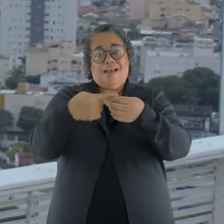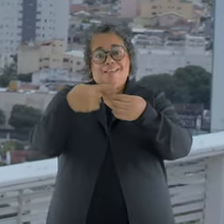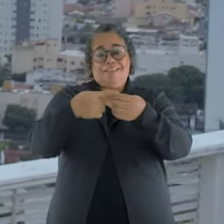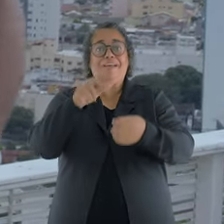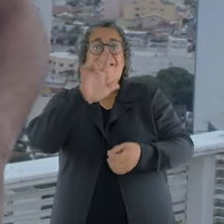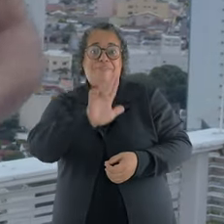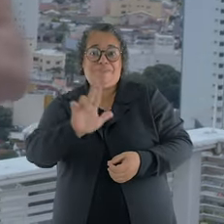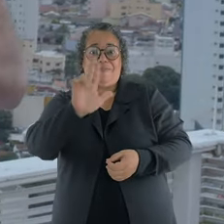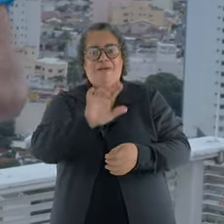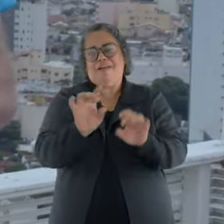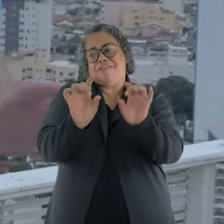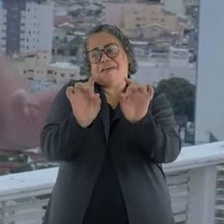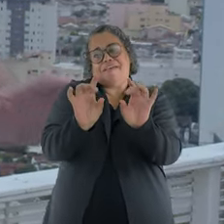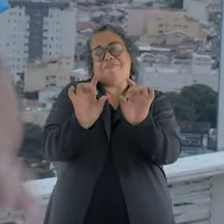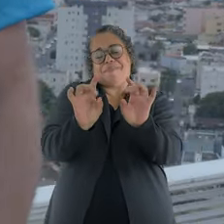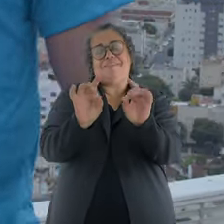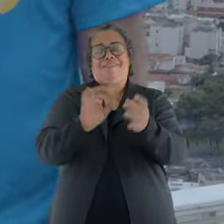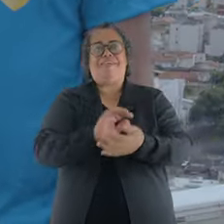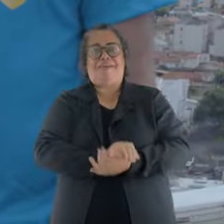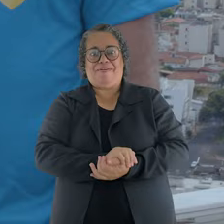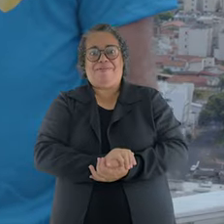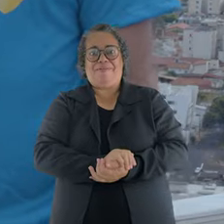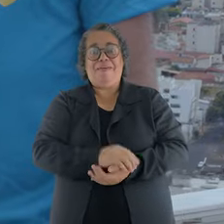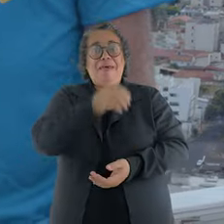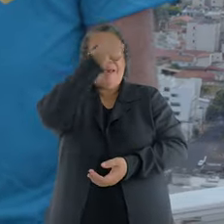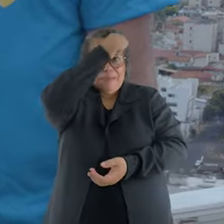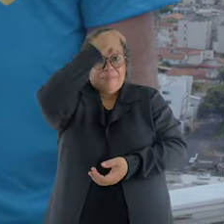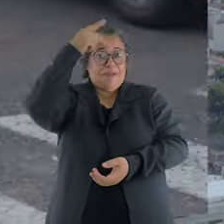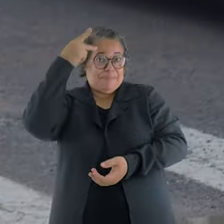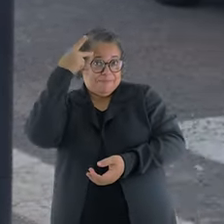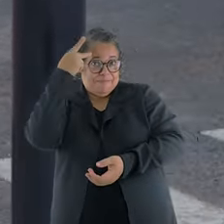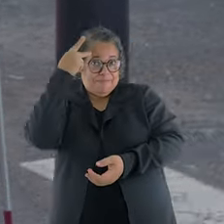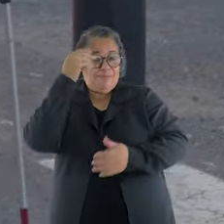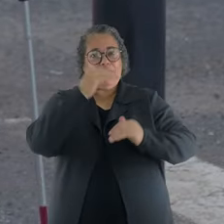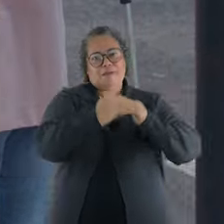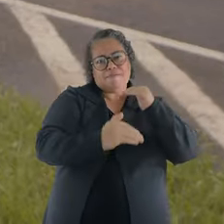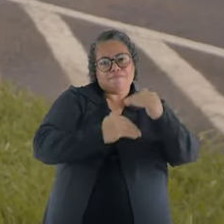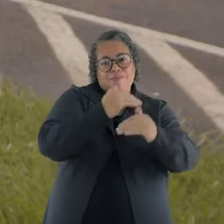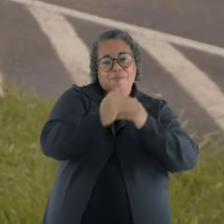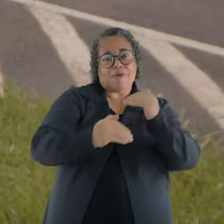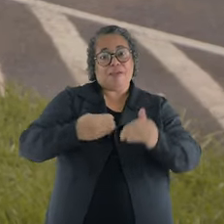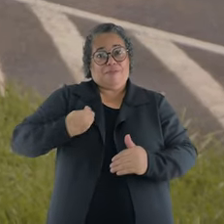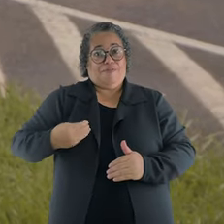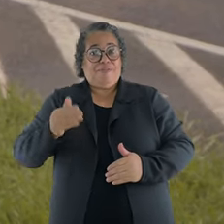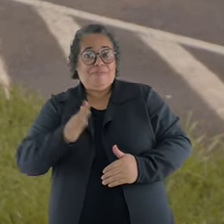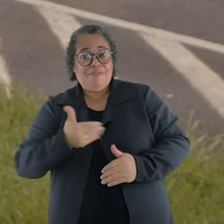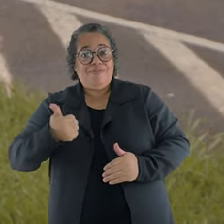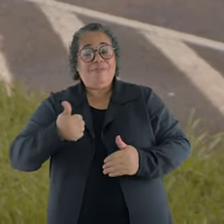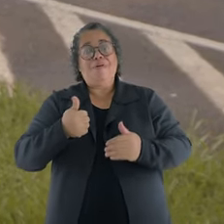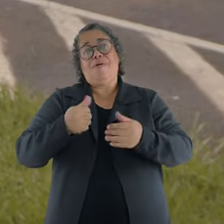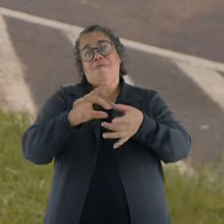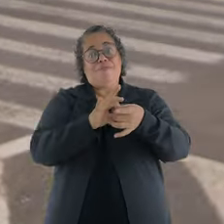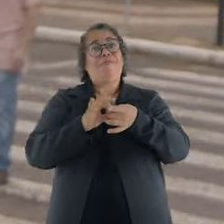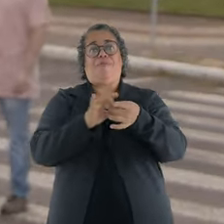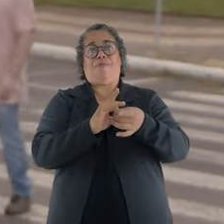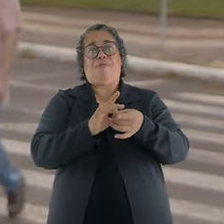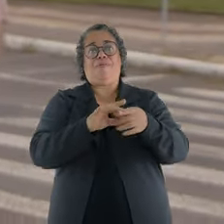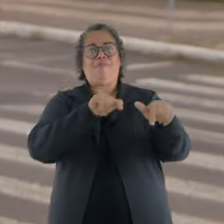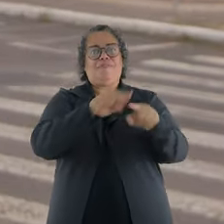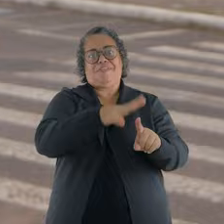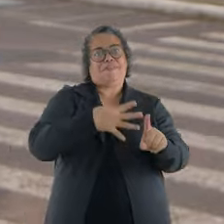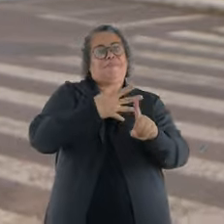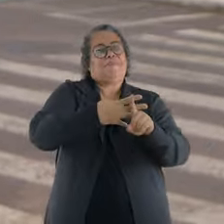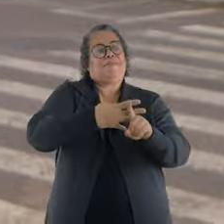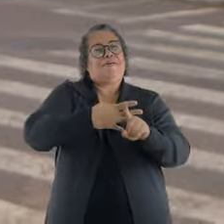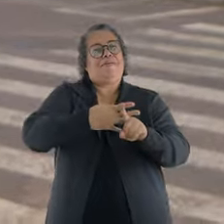Uberlândia é mesmo diferente de tudo. Uma prefeitura, desenvolvimento, cola junto com viver melhor. E fazer mais